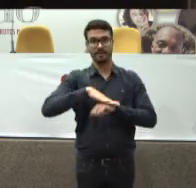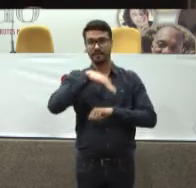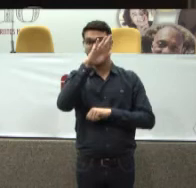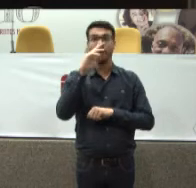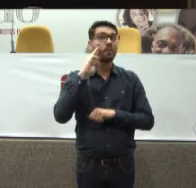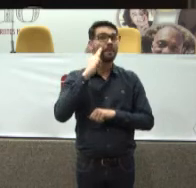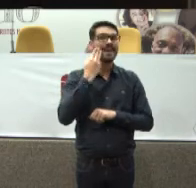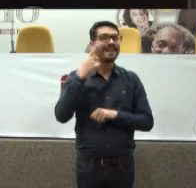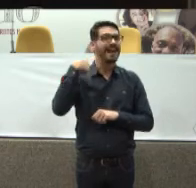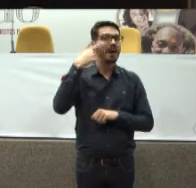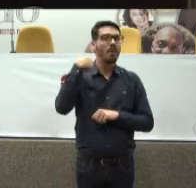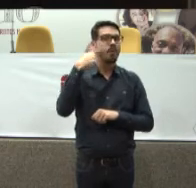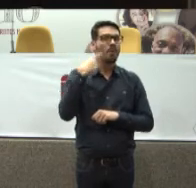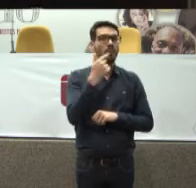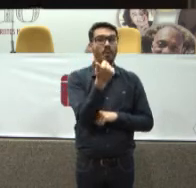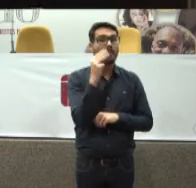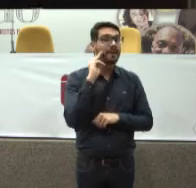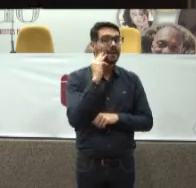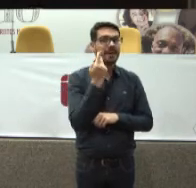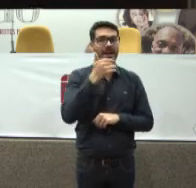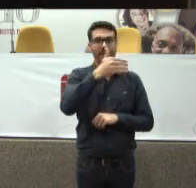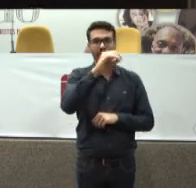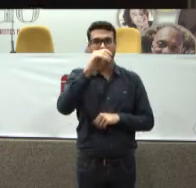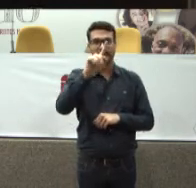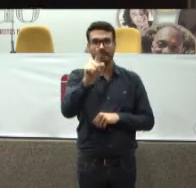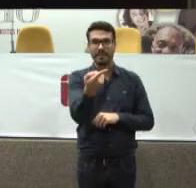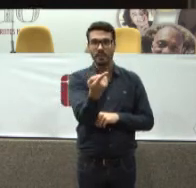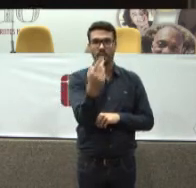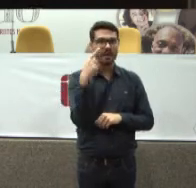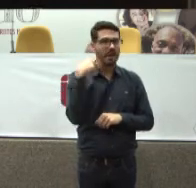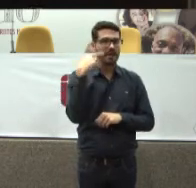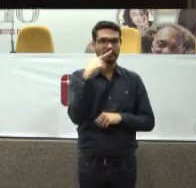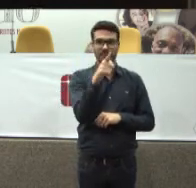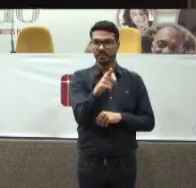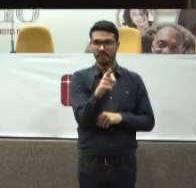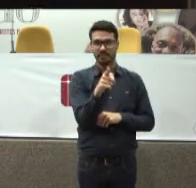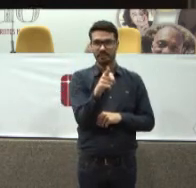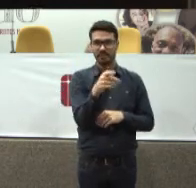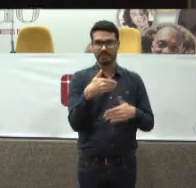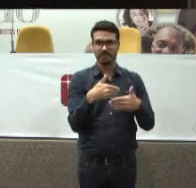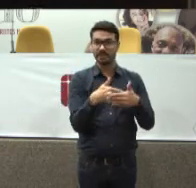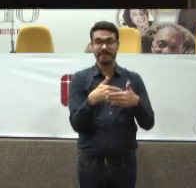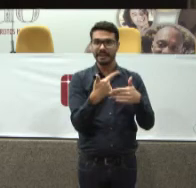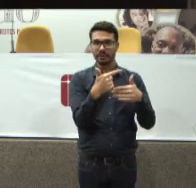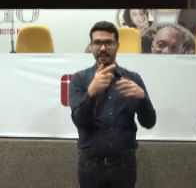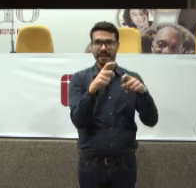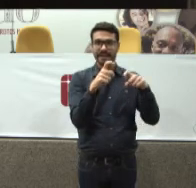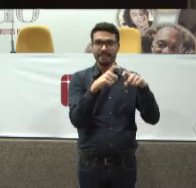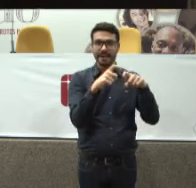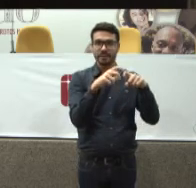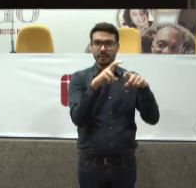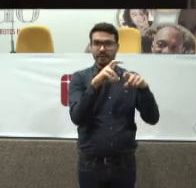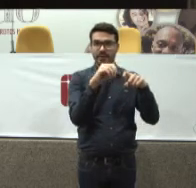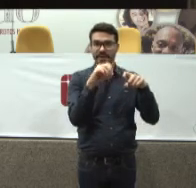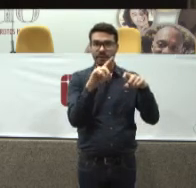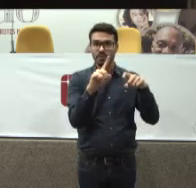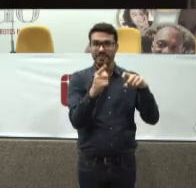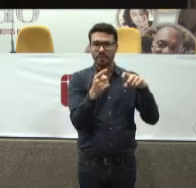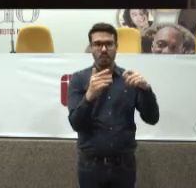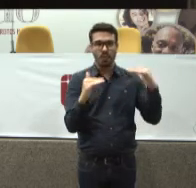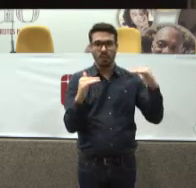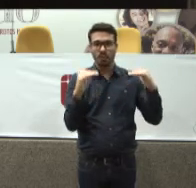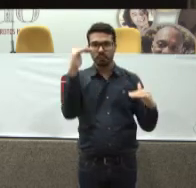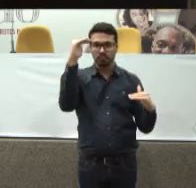De advogados Um milhão e cem mil Advogados Não chegamos a 500 mil médicos Alguma coisa Não está